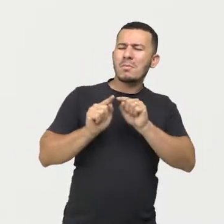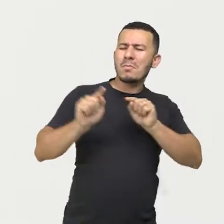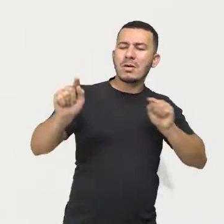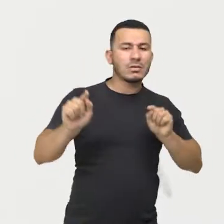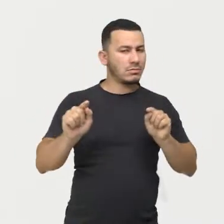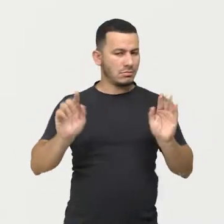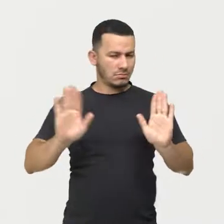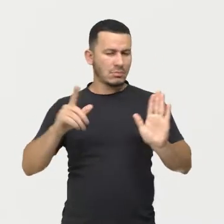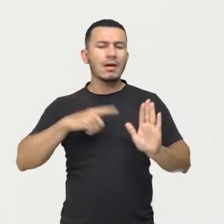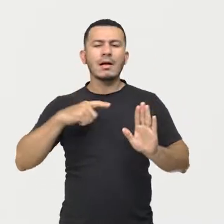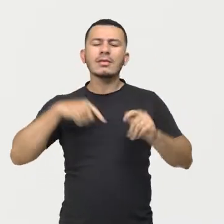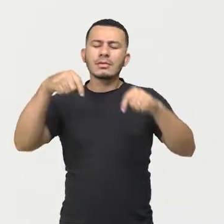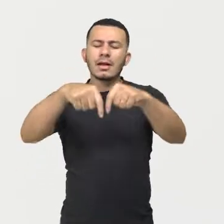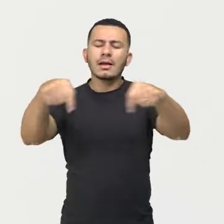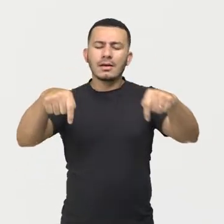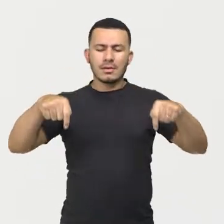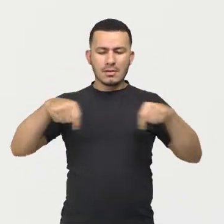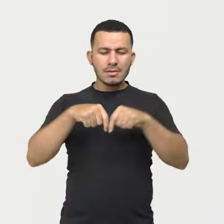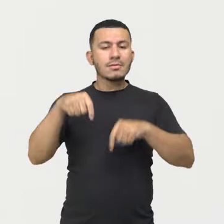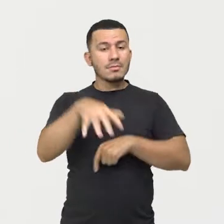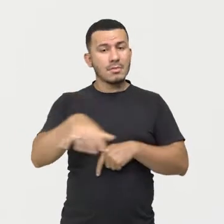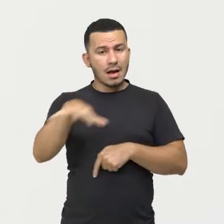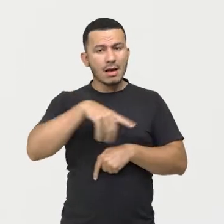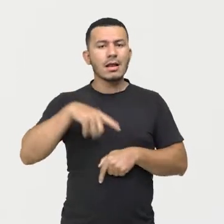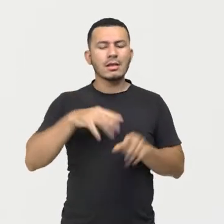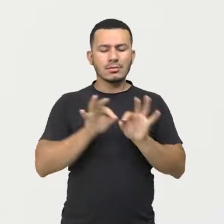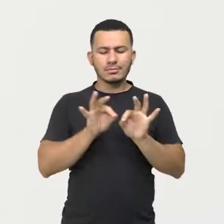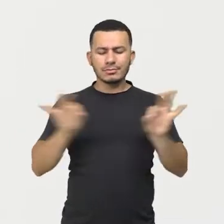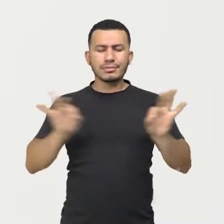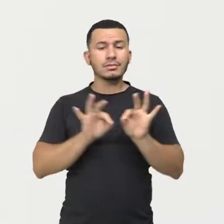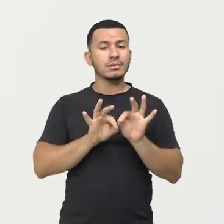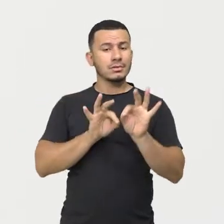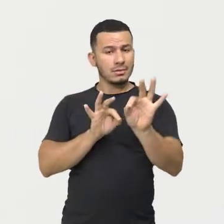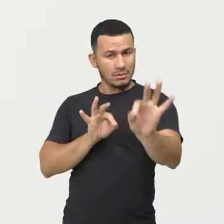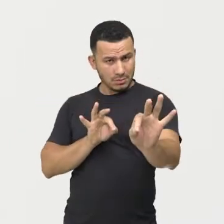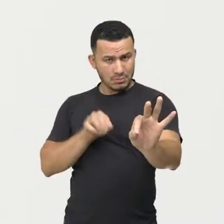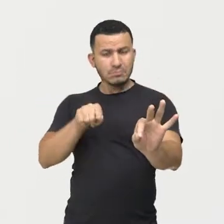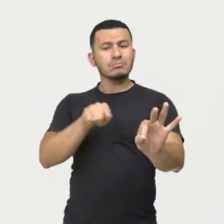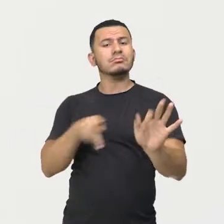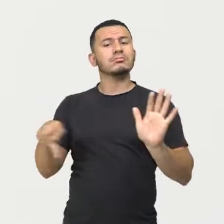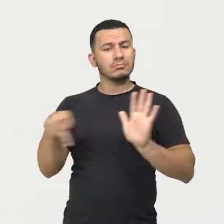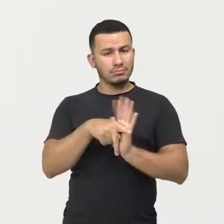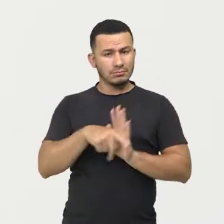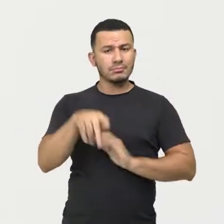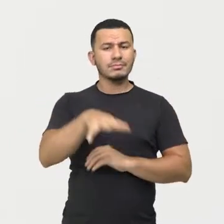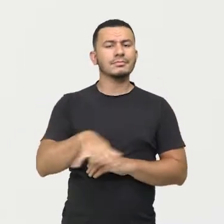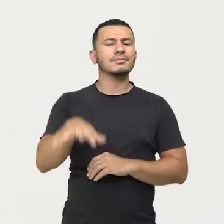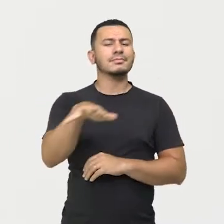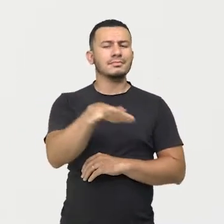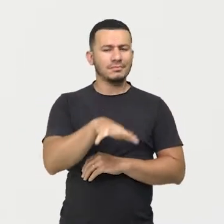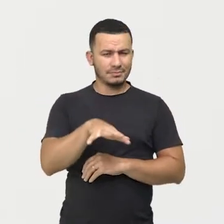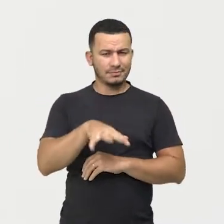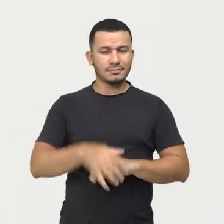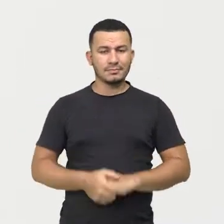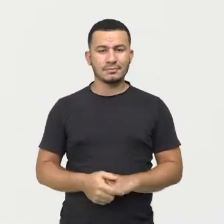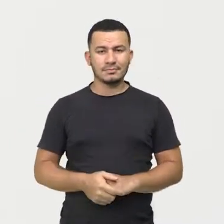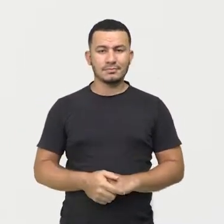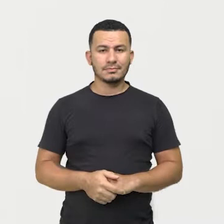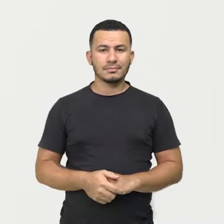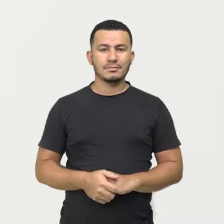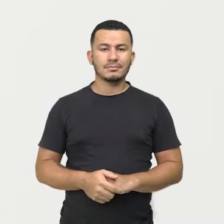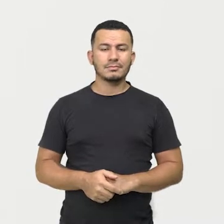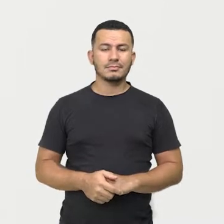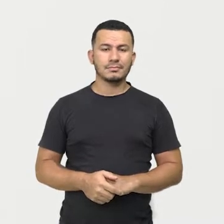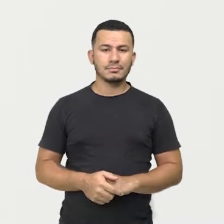estar ali devidamente medida. Então, vai estar com aquele espaço territorial delimitado.